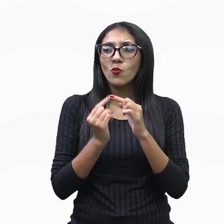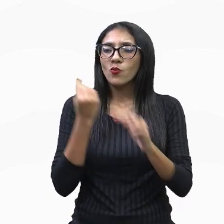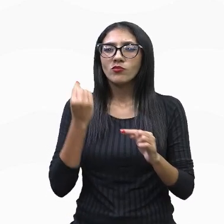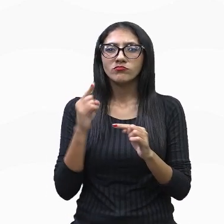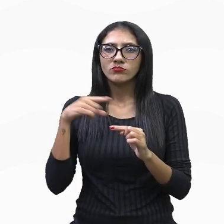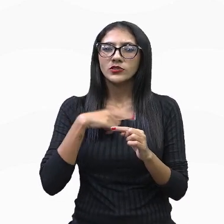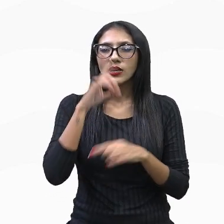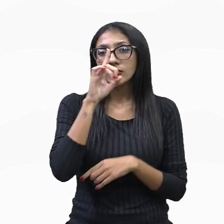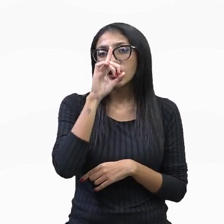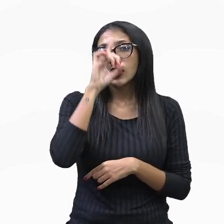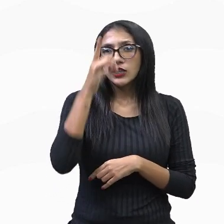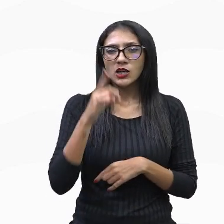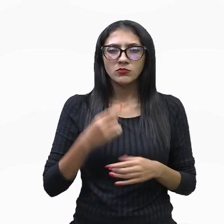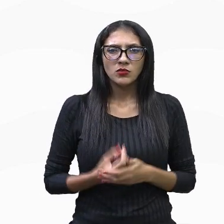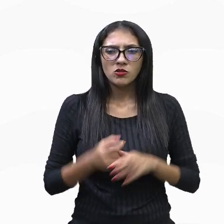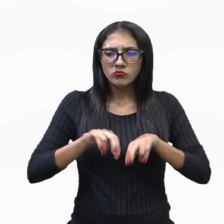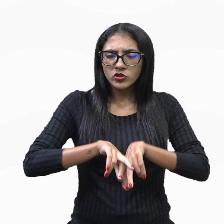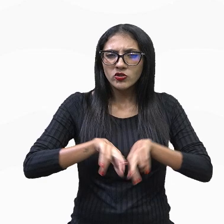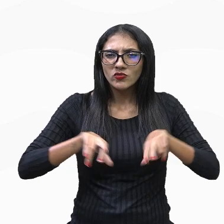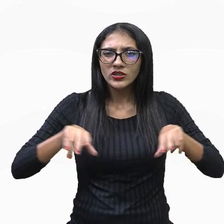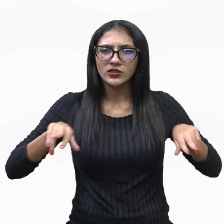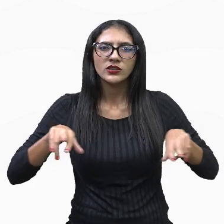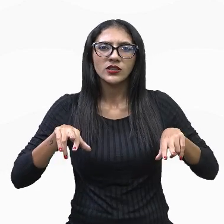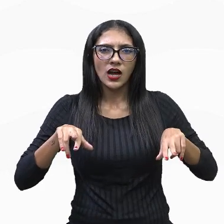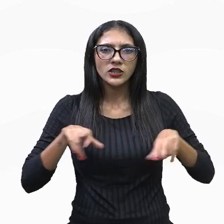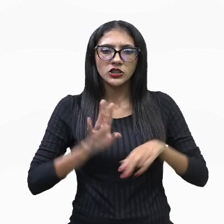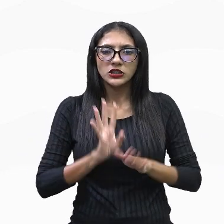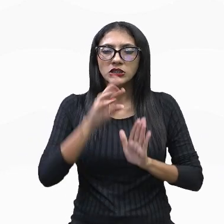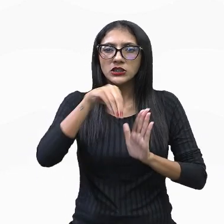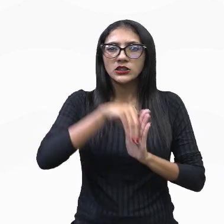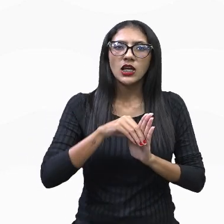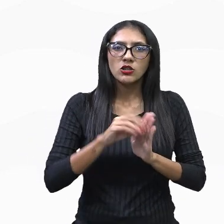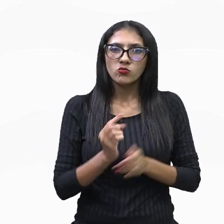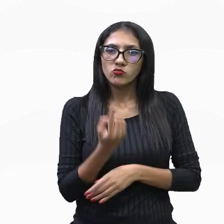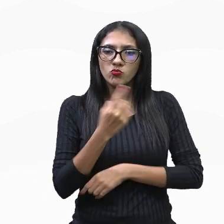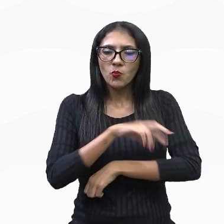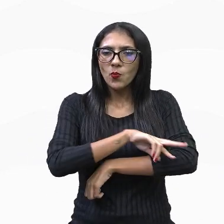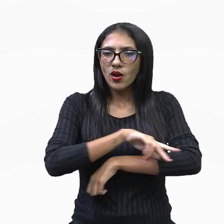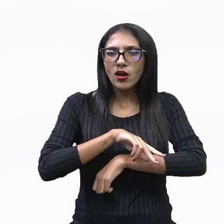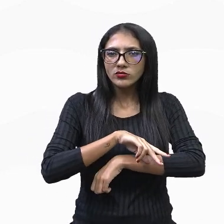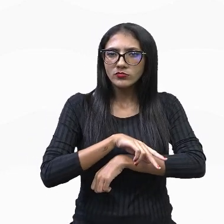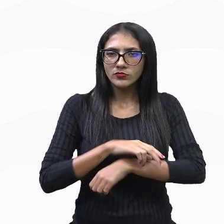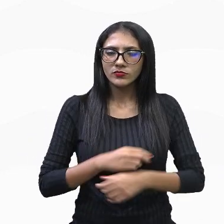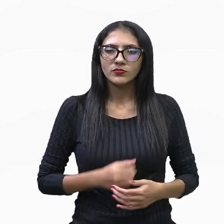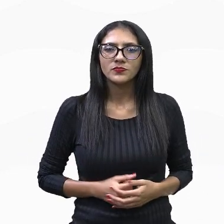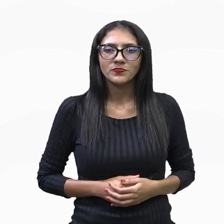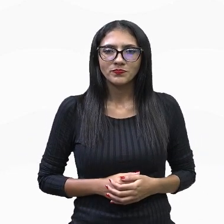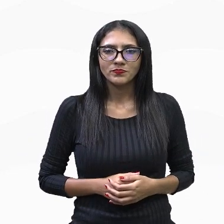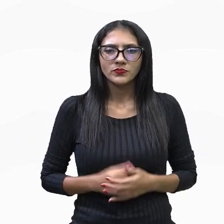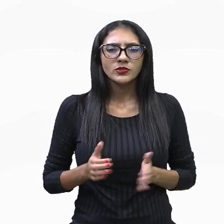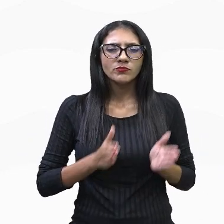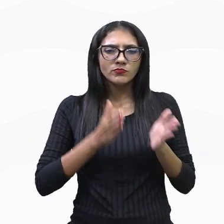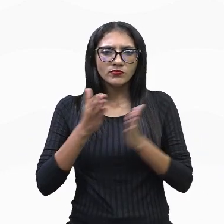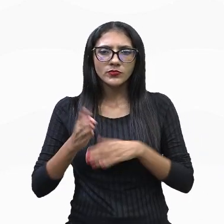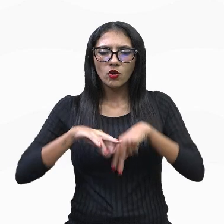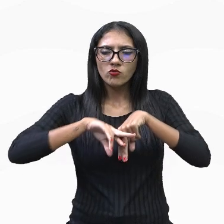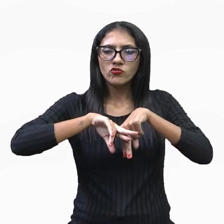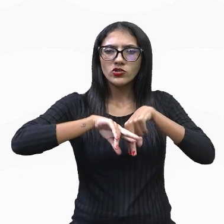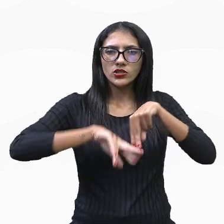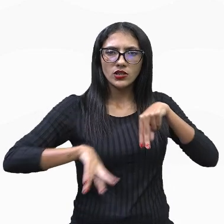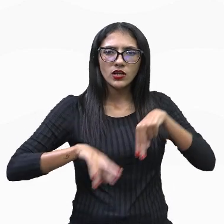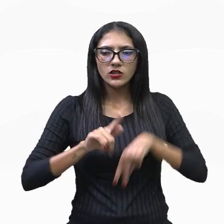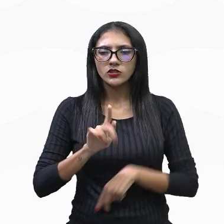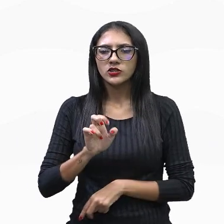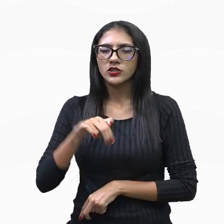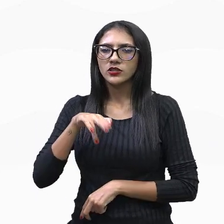ideia de diferenças biológicas dentro de uma mesma espécie. Olha só que interessante. E o gênero, professor? Bom, o